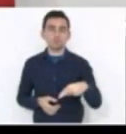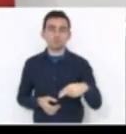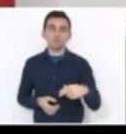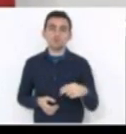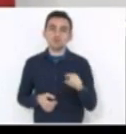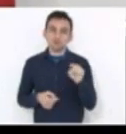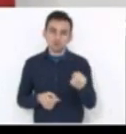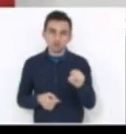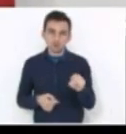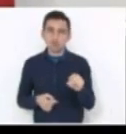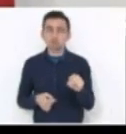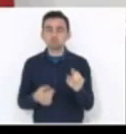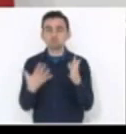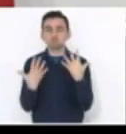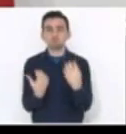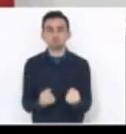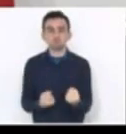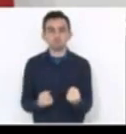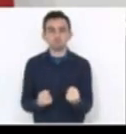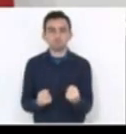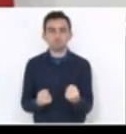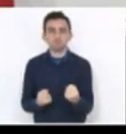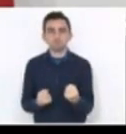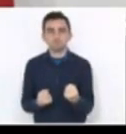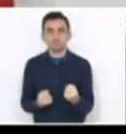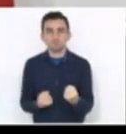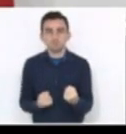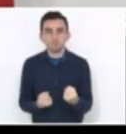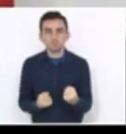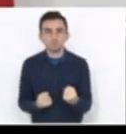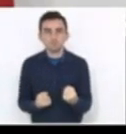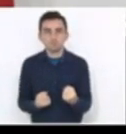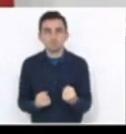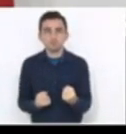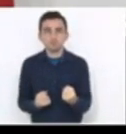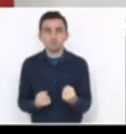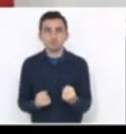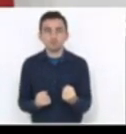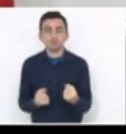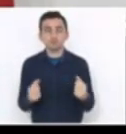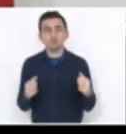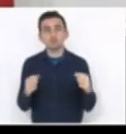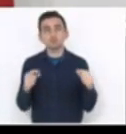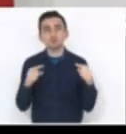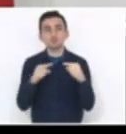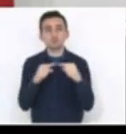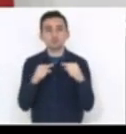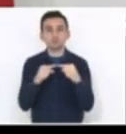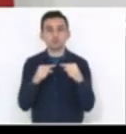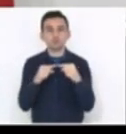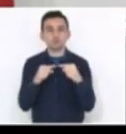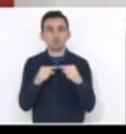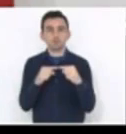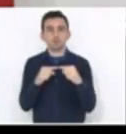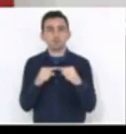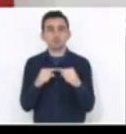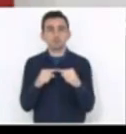externou posição favorável do que se refere à